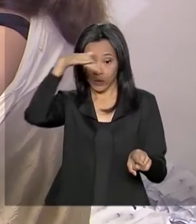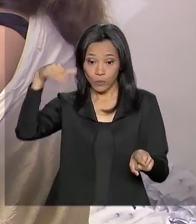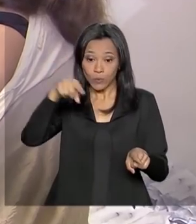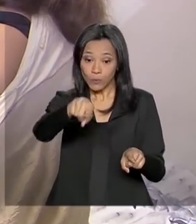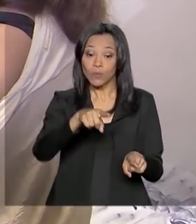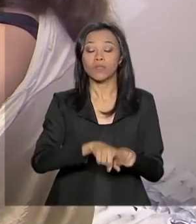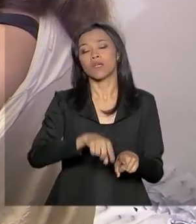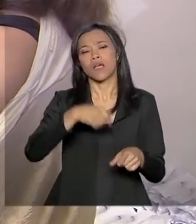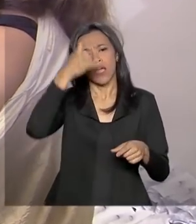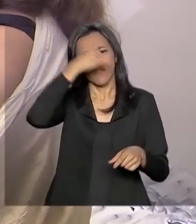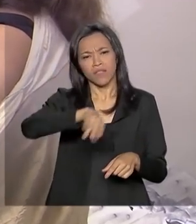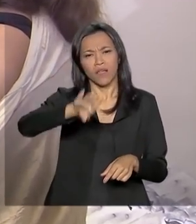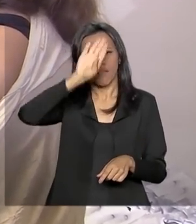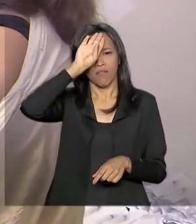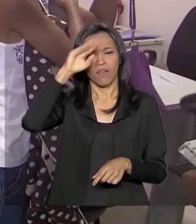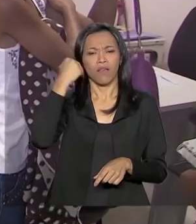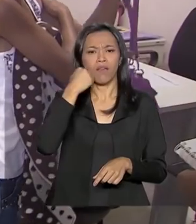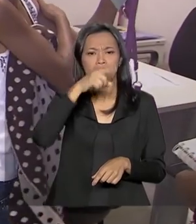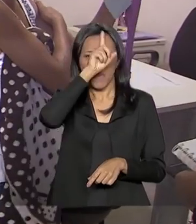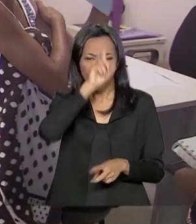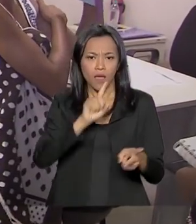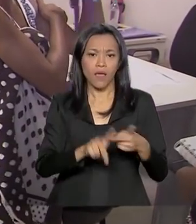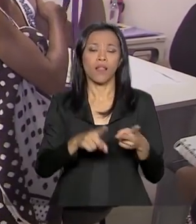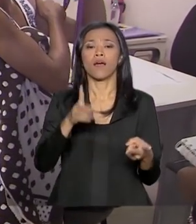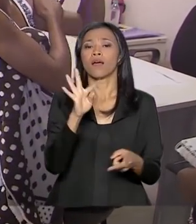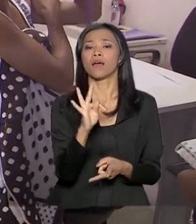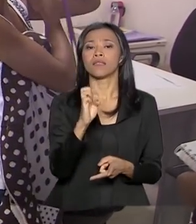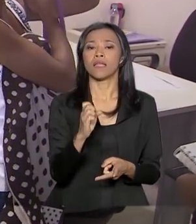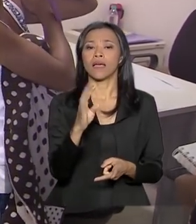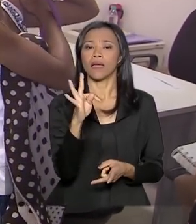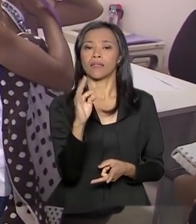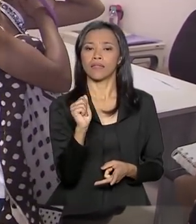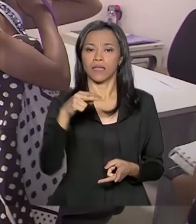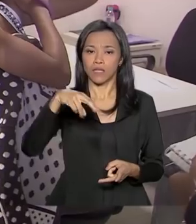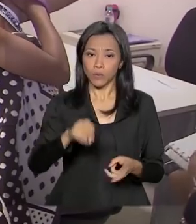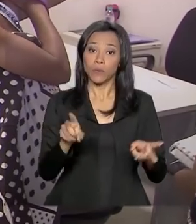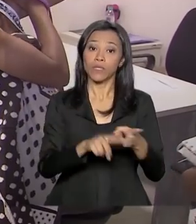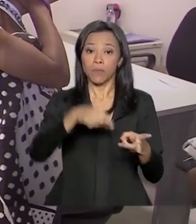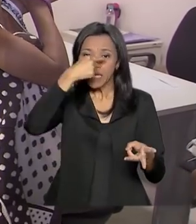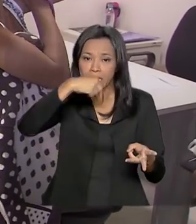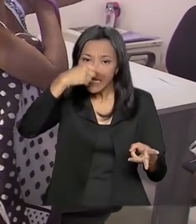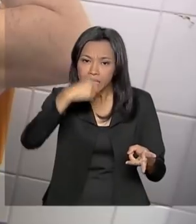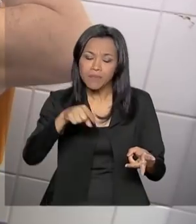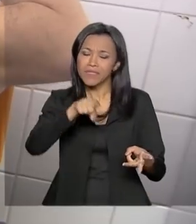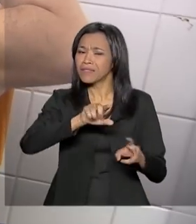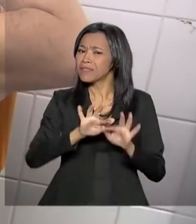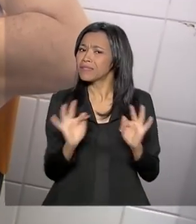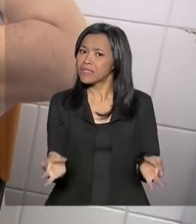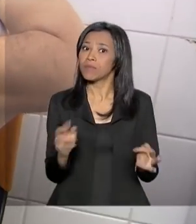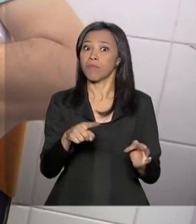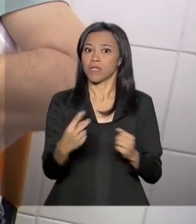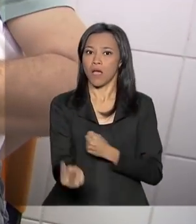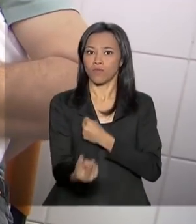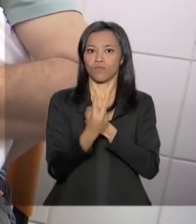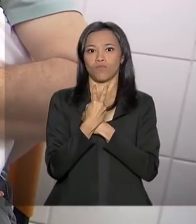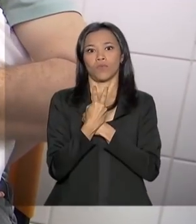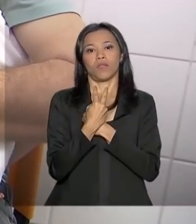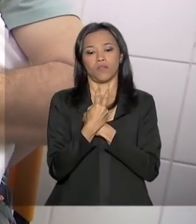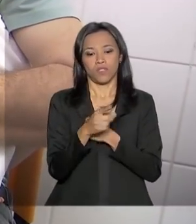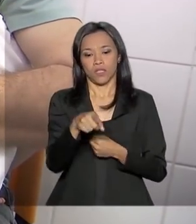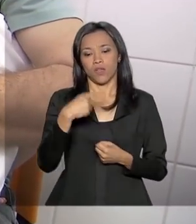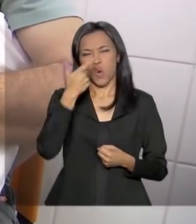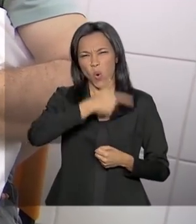a febre amarela, o tétano e a gripe. Um cuidado simples, importante para a vida inteira. Mais uma série de notícias